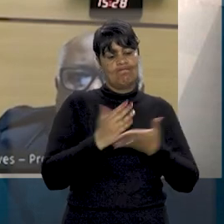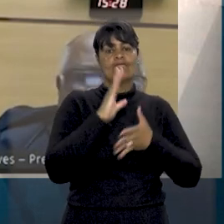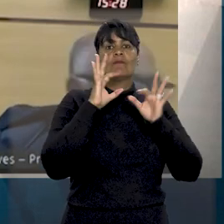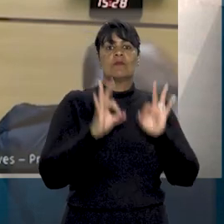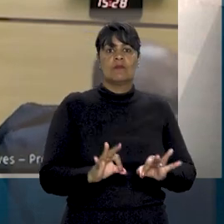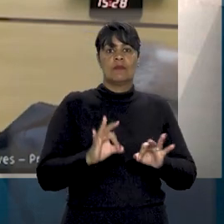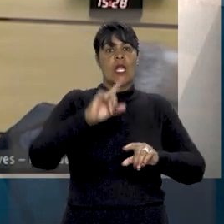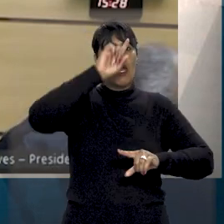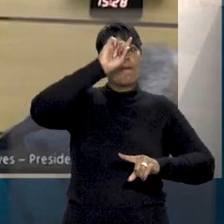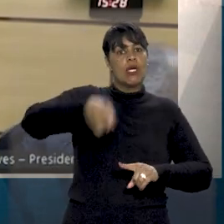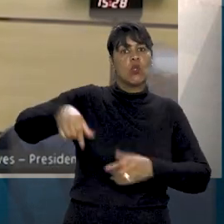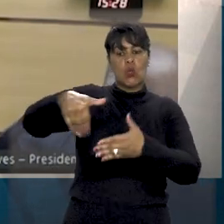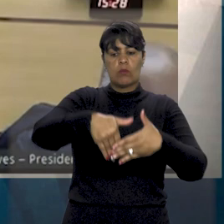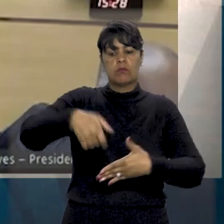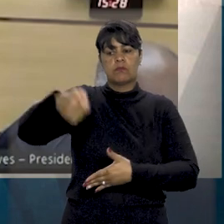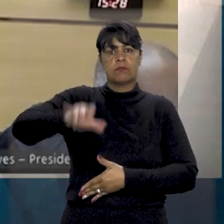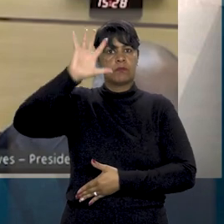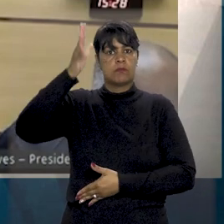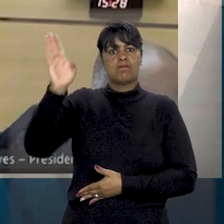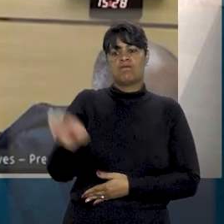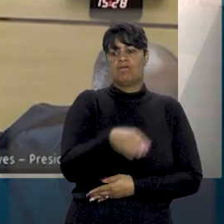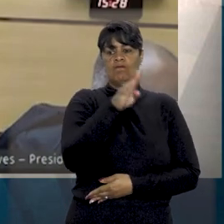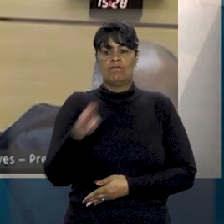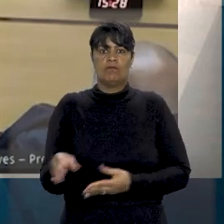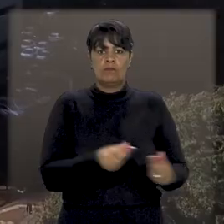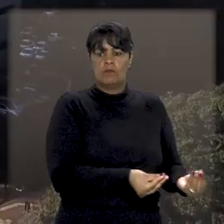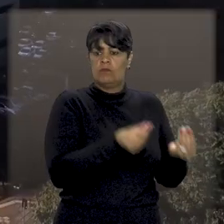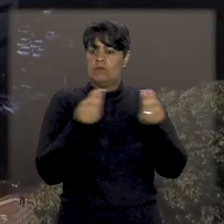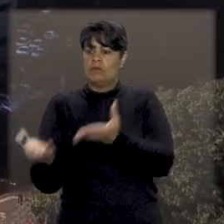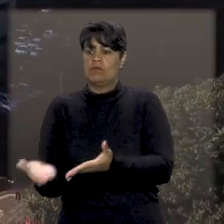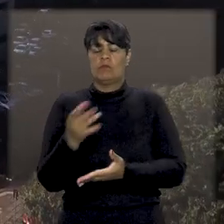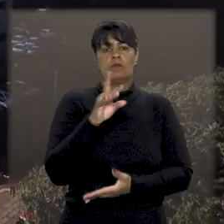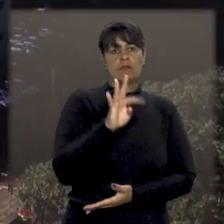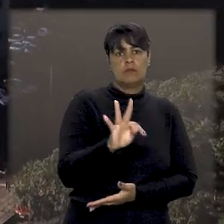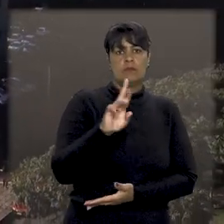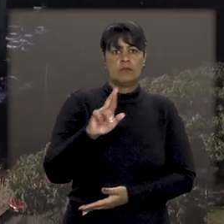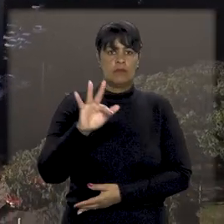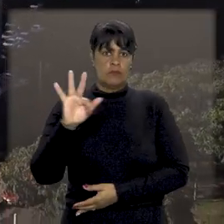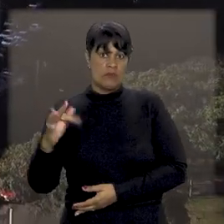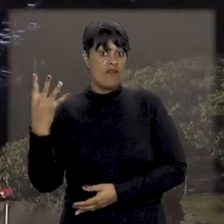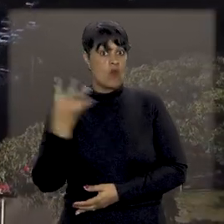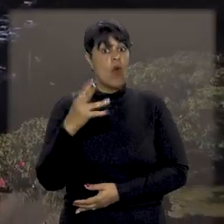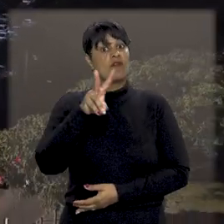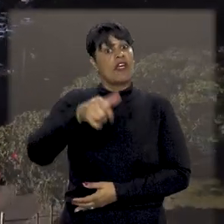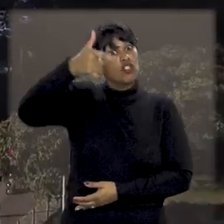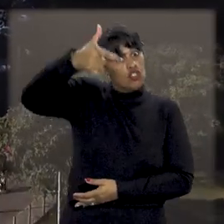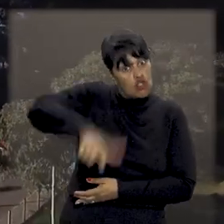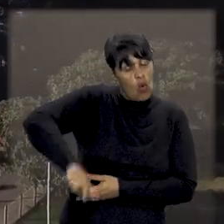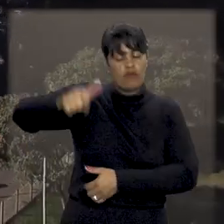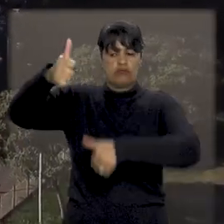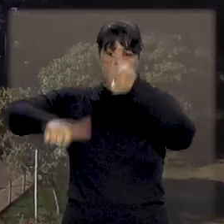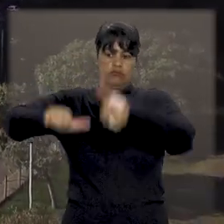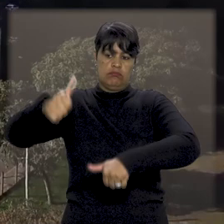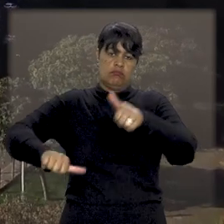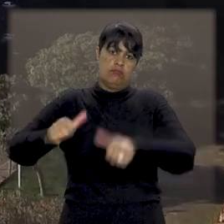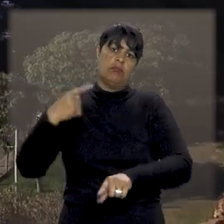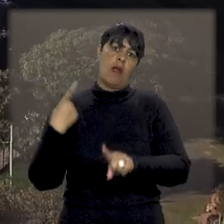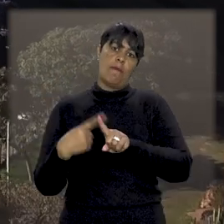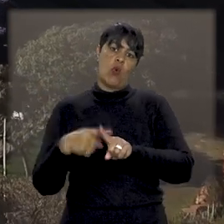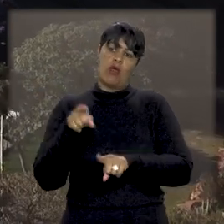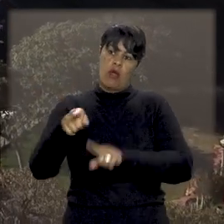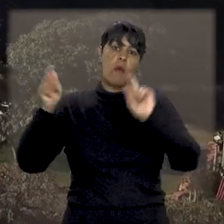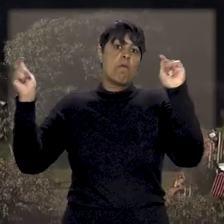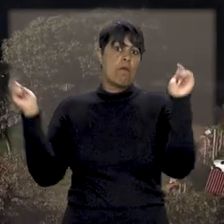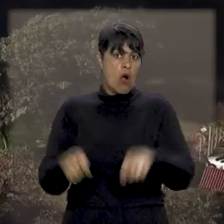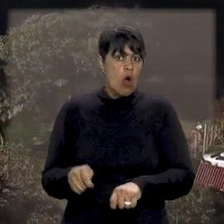determinada devolução dos autos ao TRF-4. Para novo julgamento, tendo em vista remanescer a possibilidade de um negócio